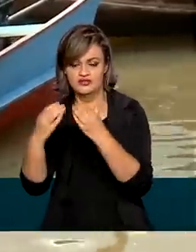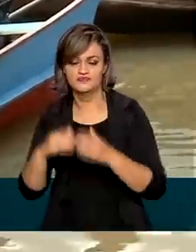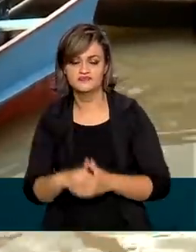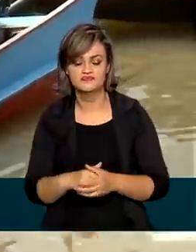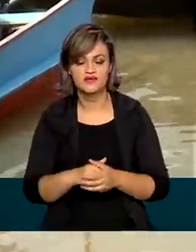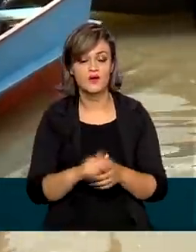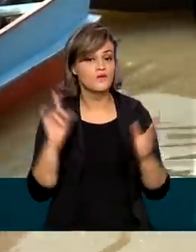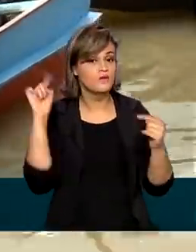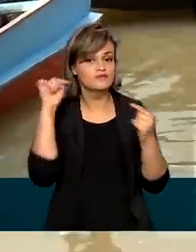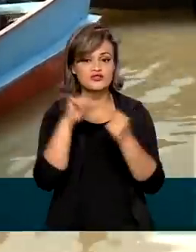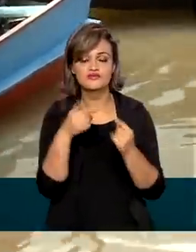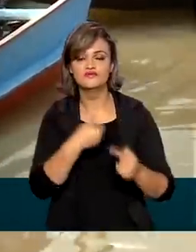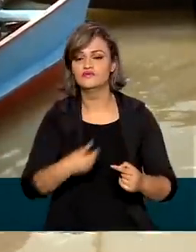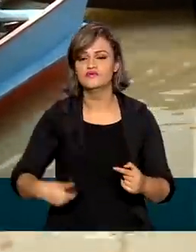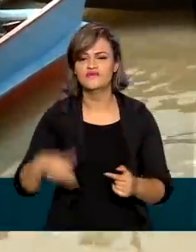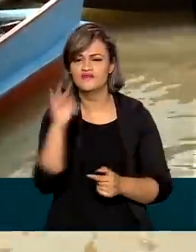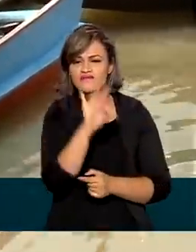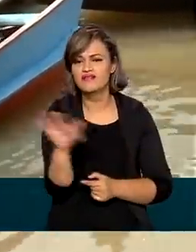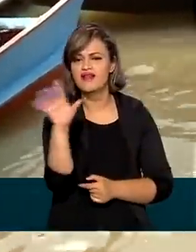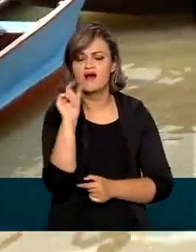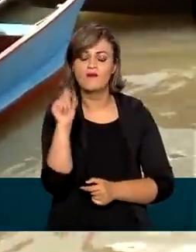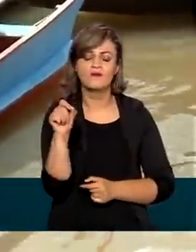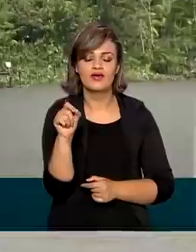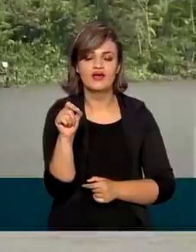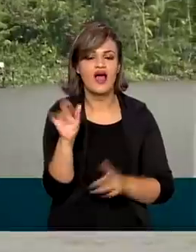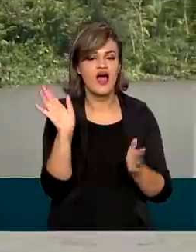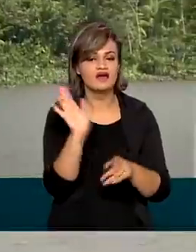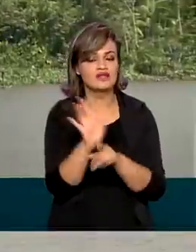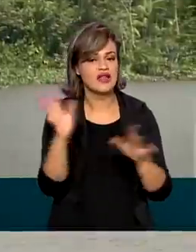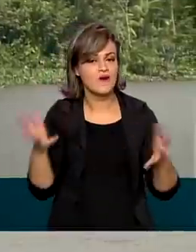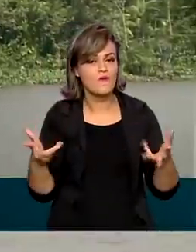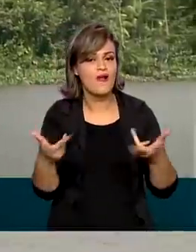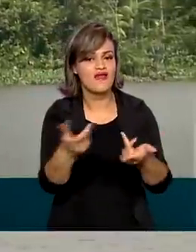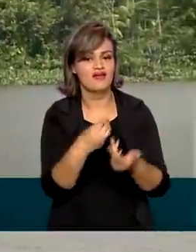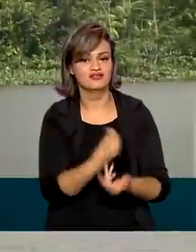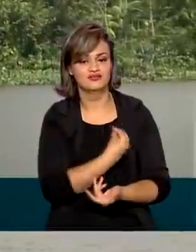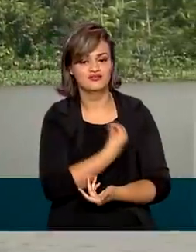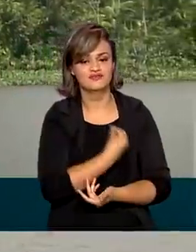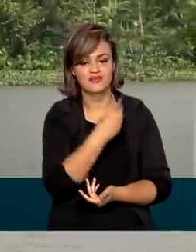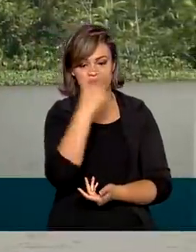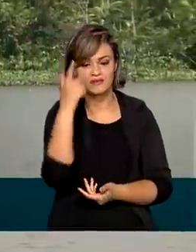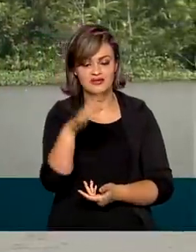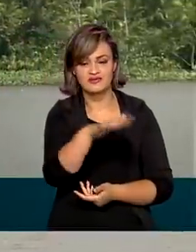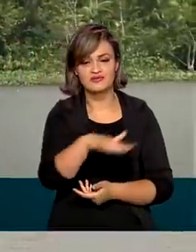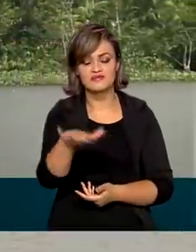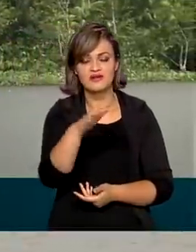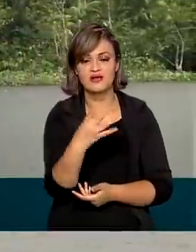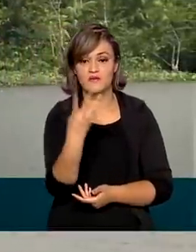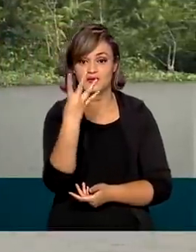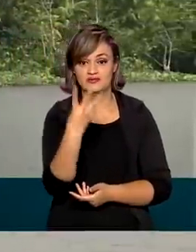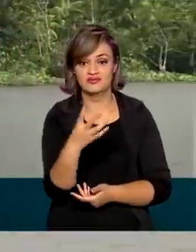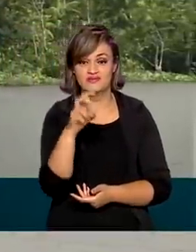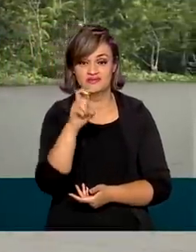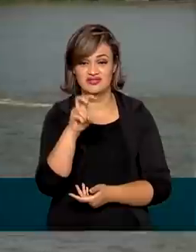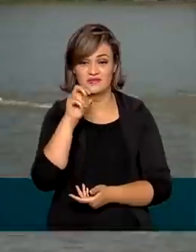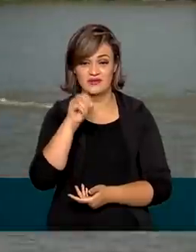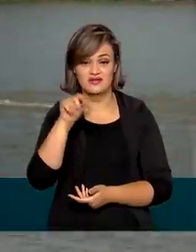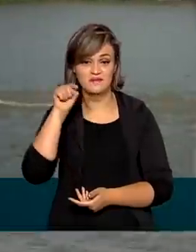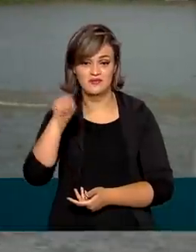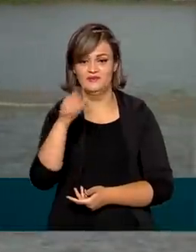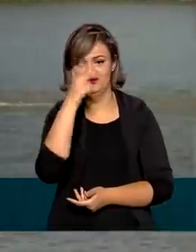A meta do governo federal é levar qualidade de vida para os 450 mil